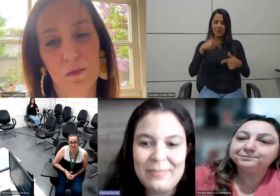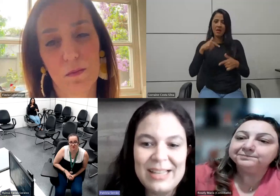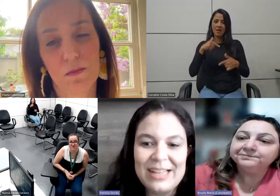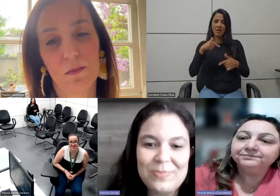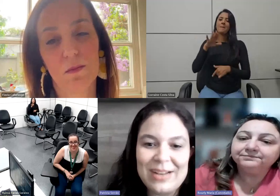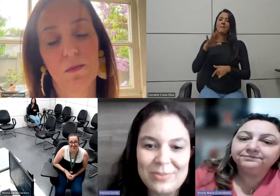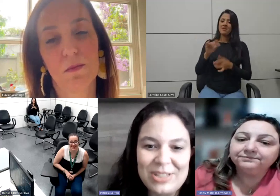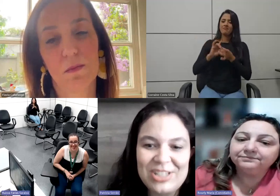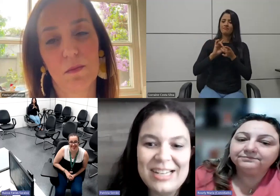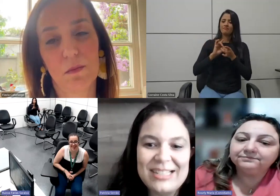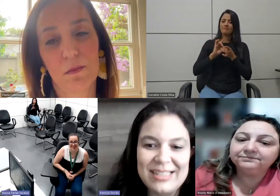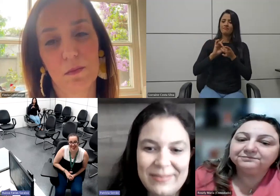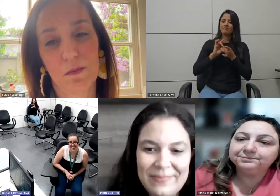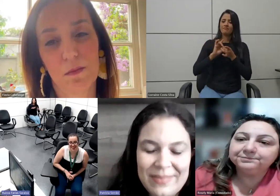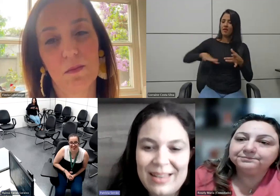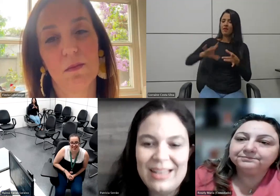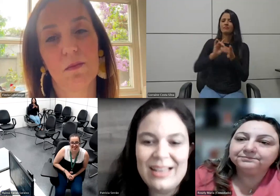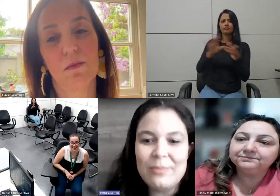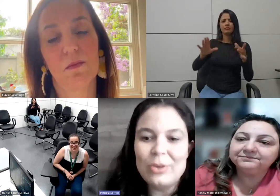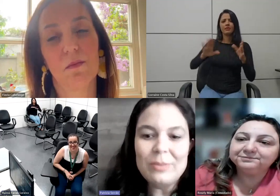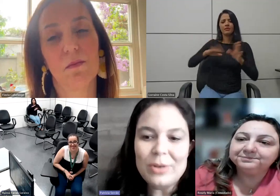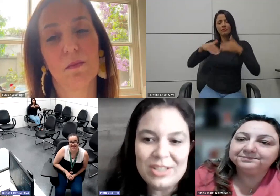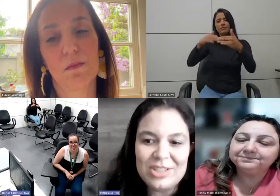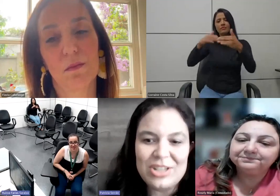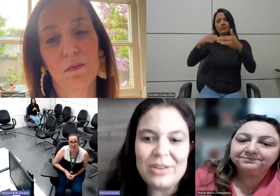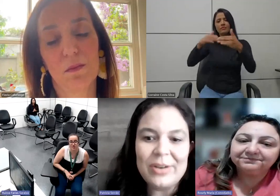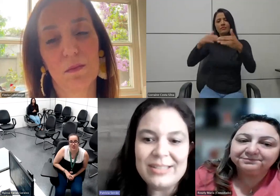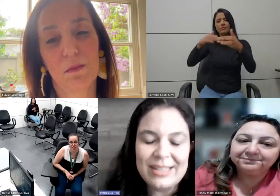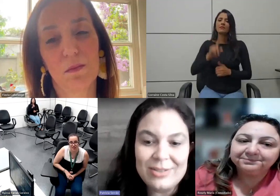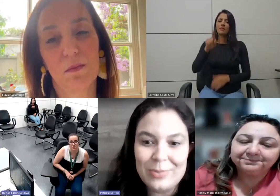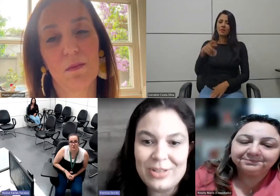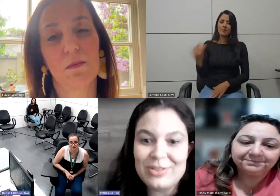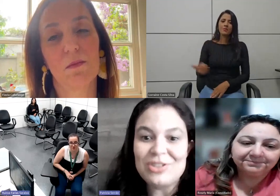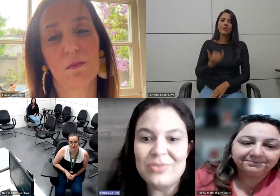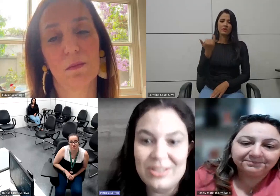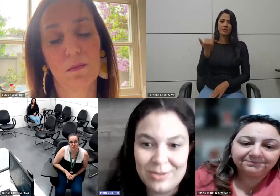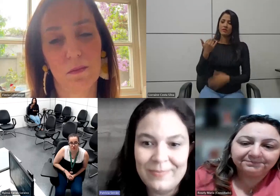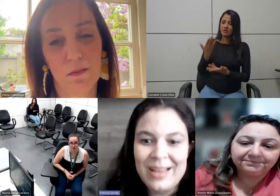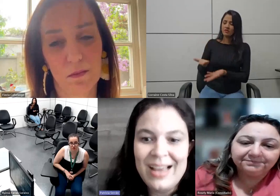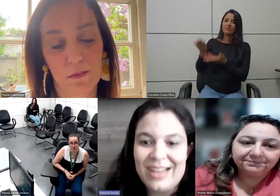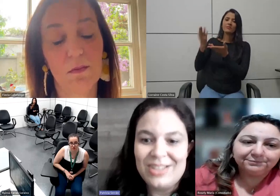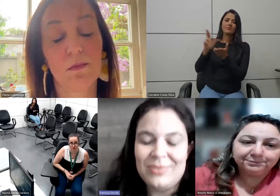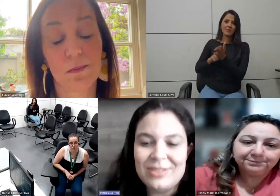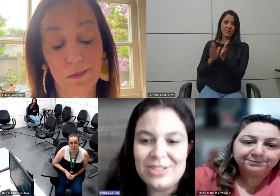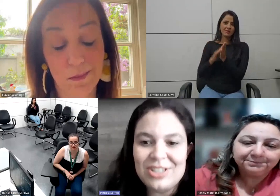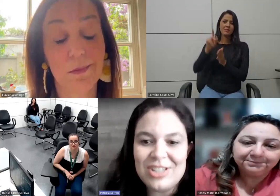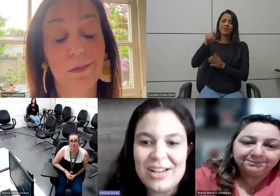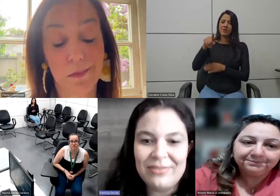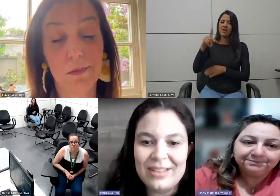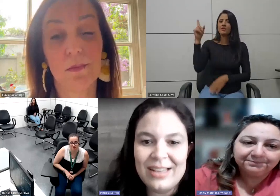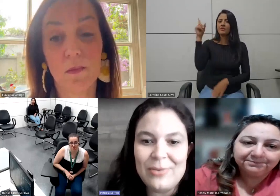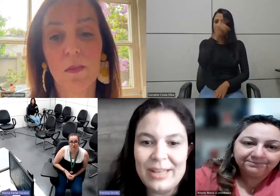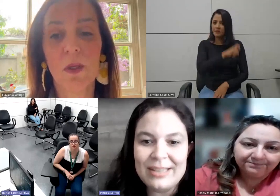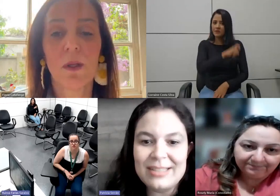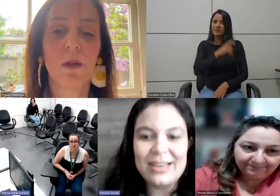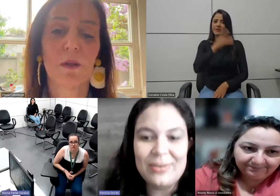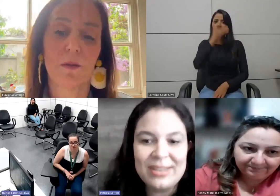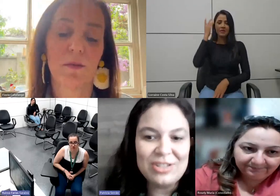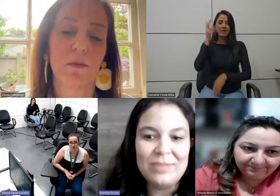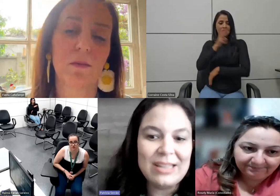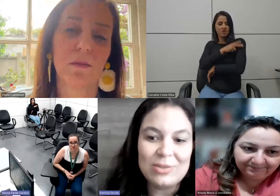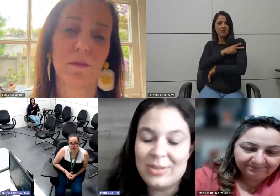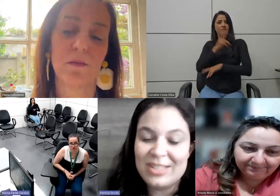deixa porque a Bia dá espaço pra gente crescer e é muito importante a gente reconhecer isso porque isso é difícil é difícil a gente ter chefe que